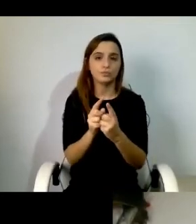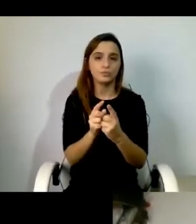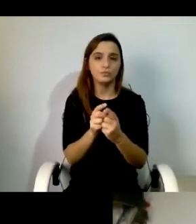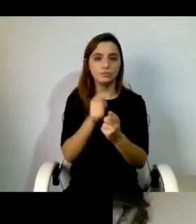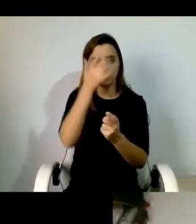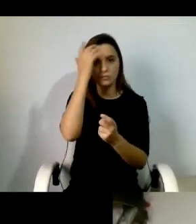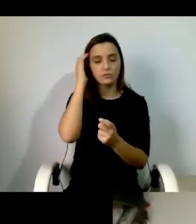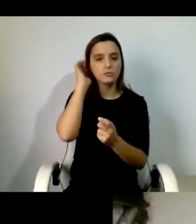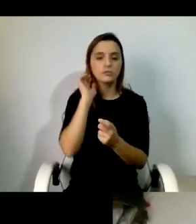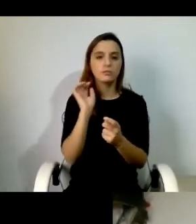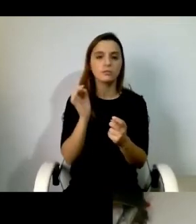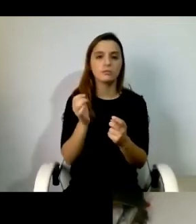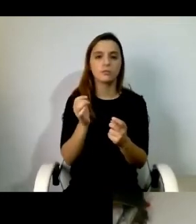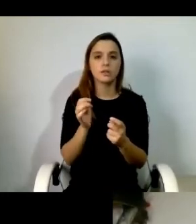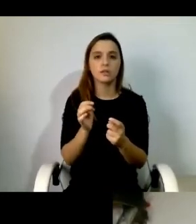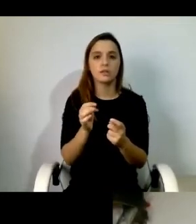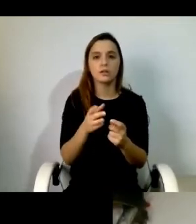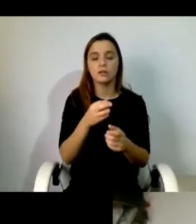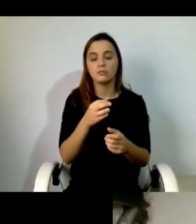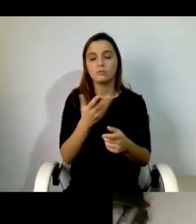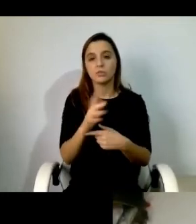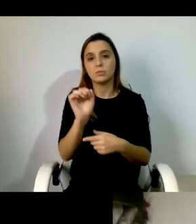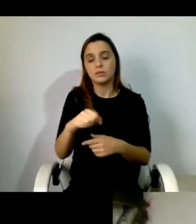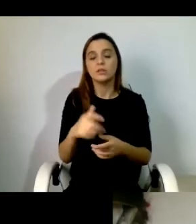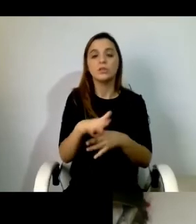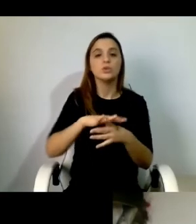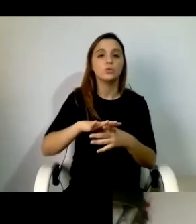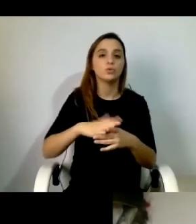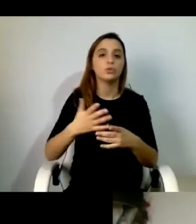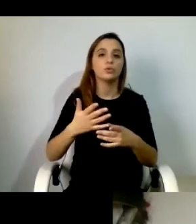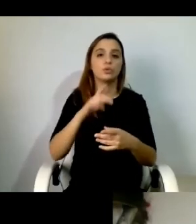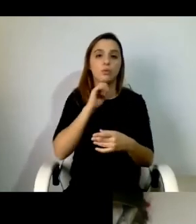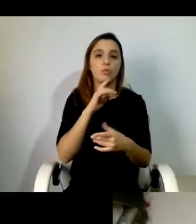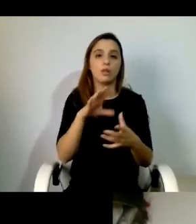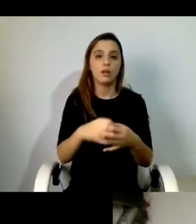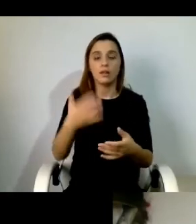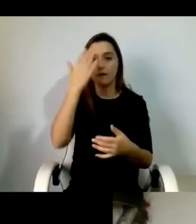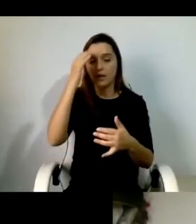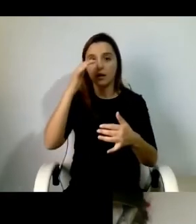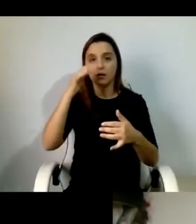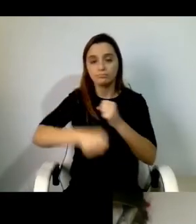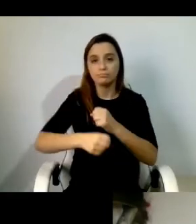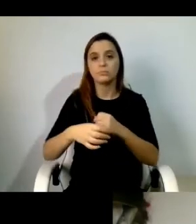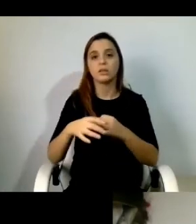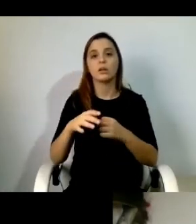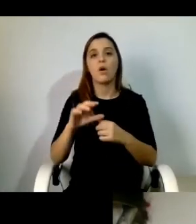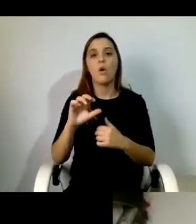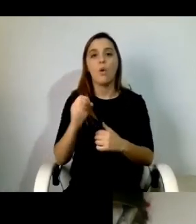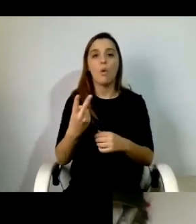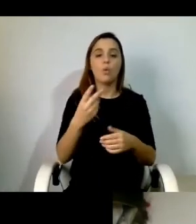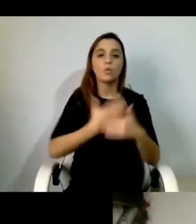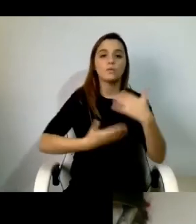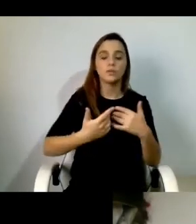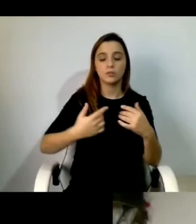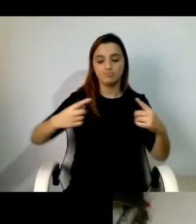com grande cuidado nas situações quer o foro da presidência federal quer digamos da docência motora